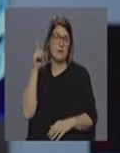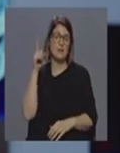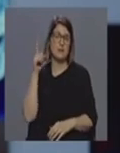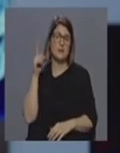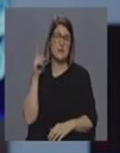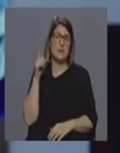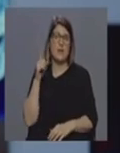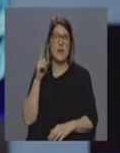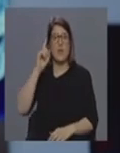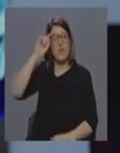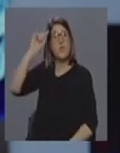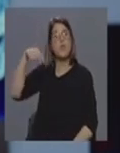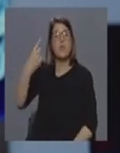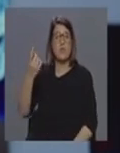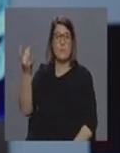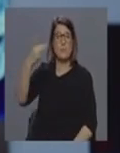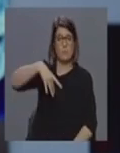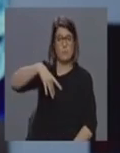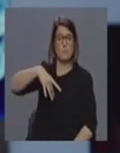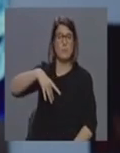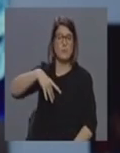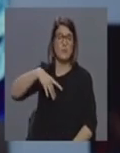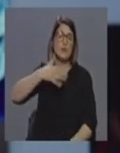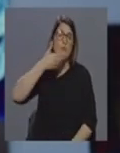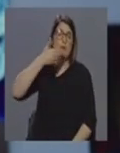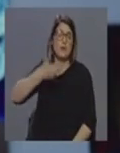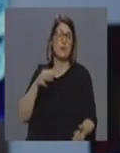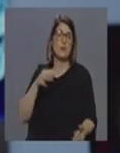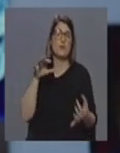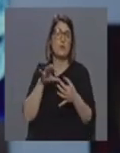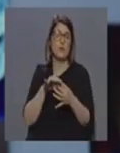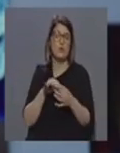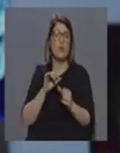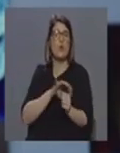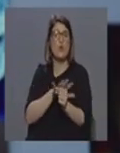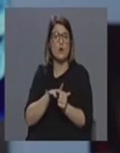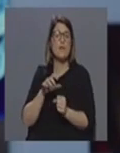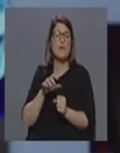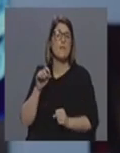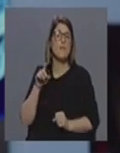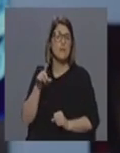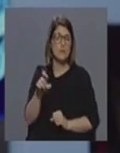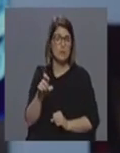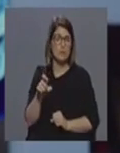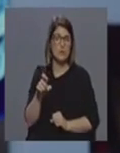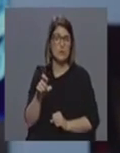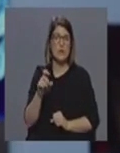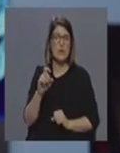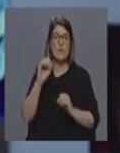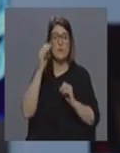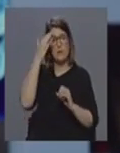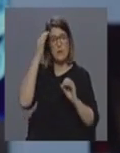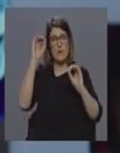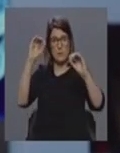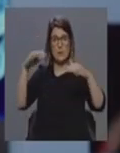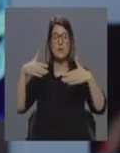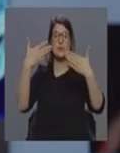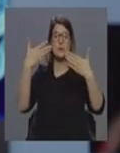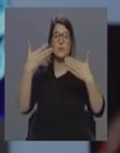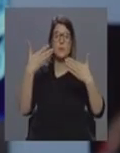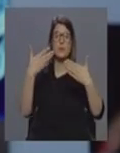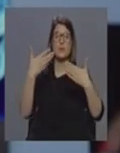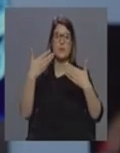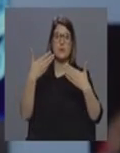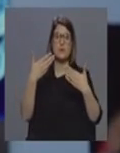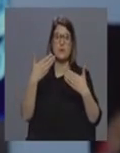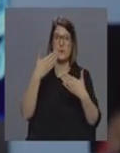know-how e maior experiência entretanto também com o lidar do novo coronavírus mas que foram feitos no início de fevereiro portanto só para nós vermos também